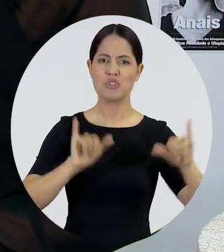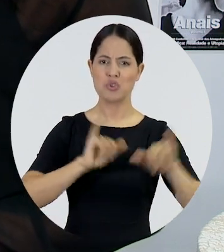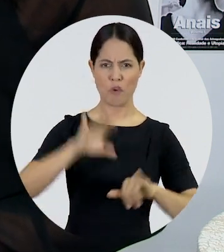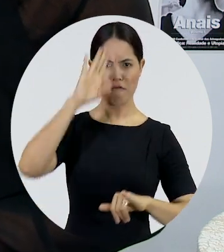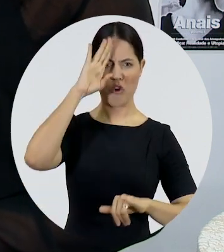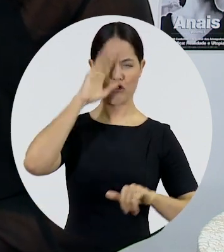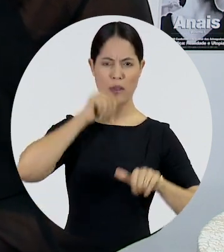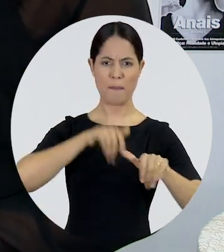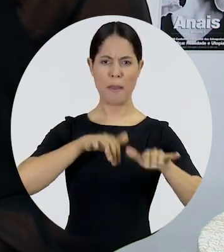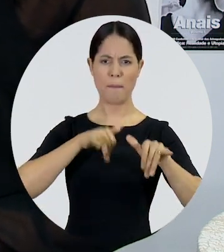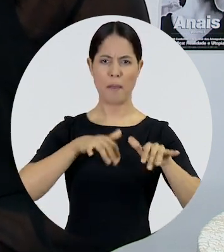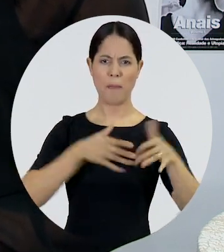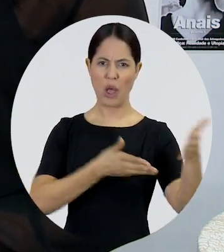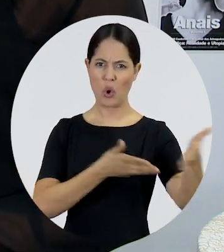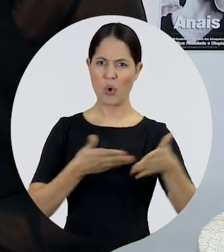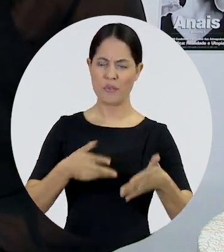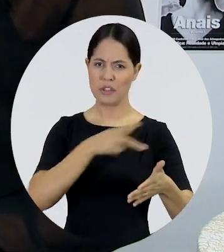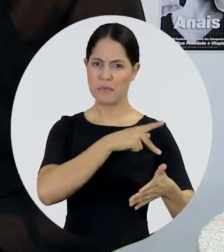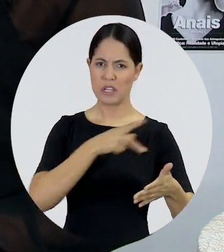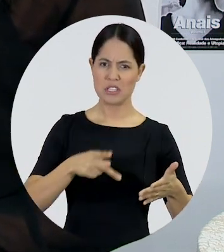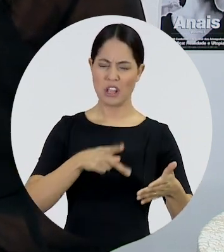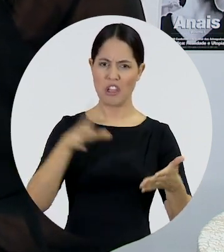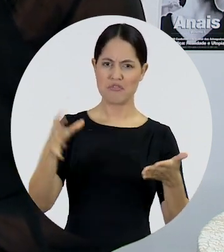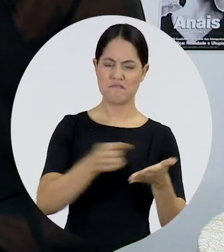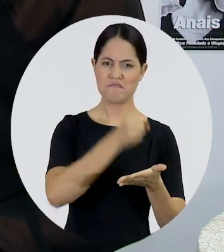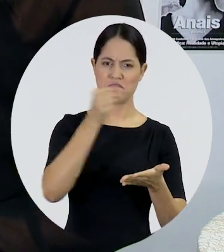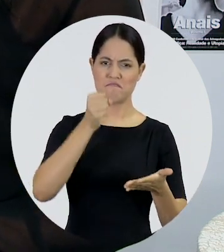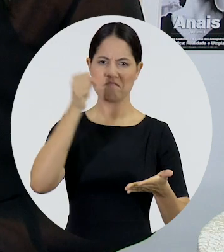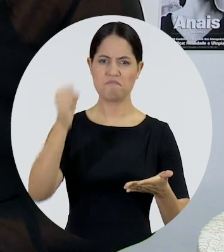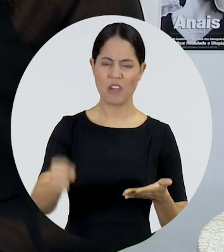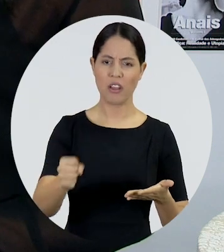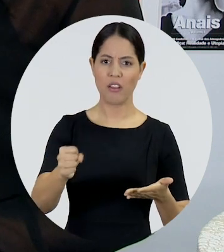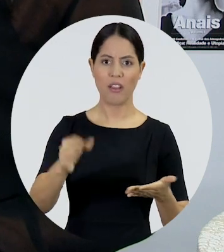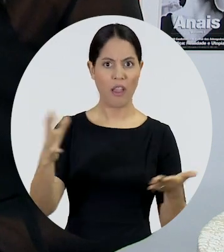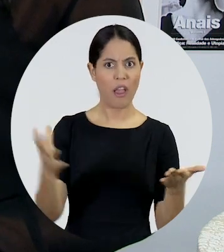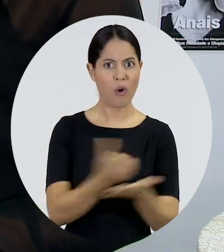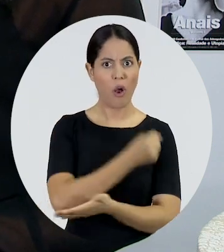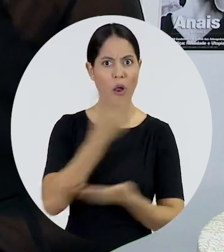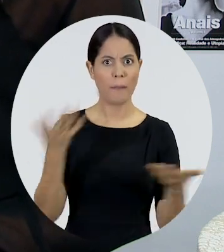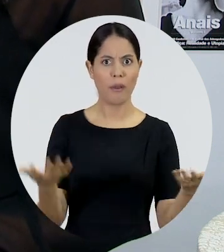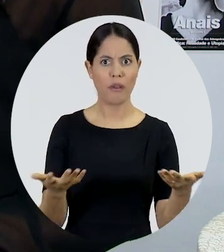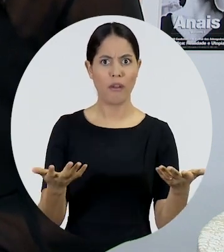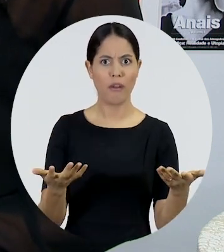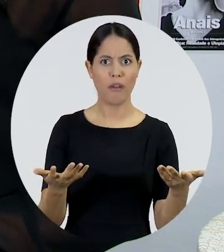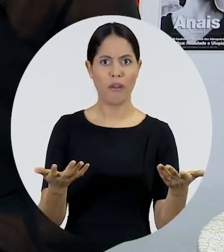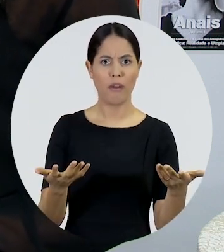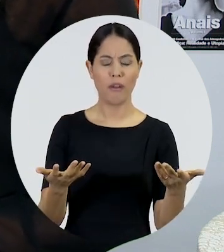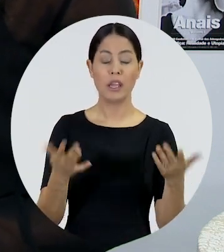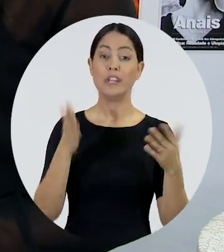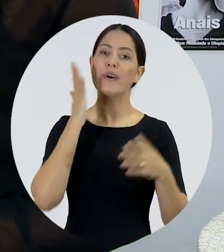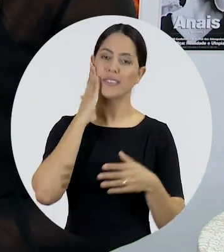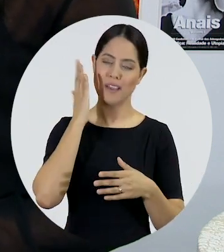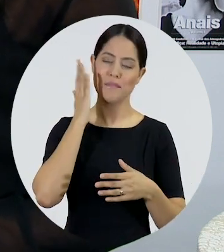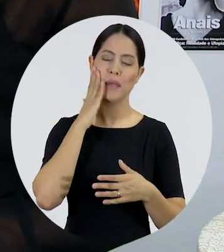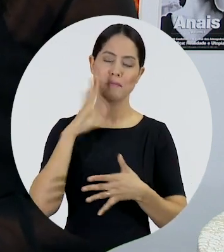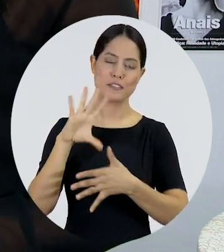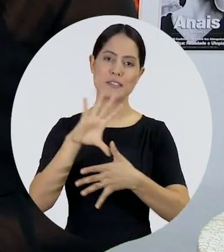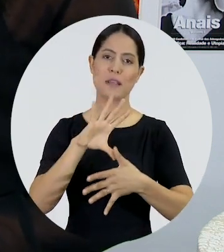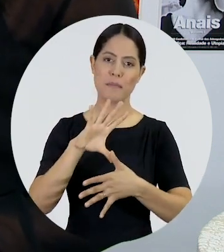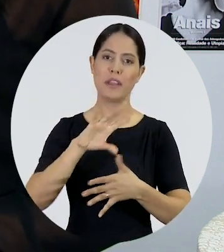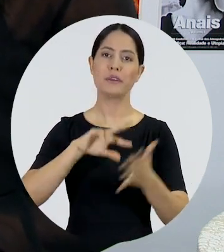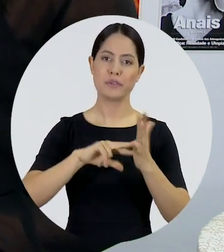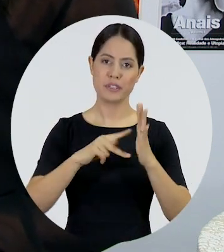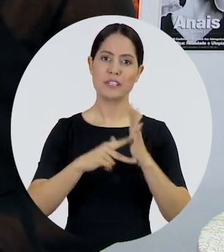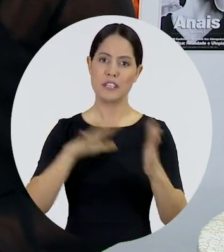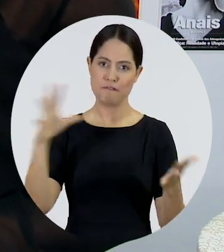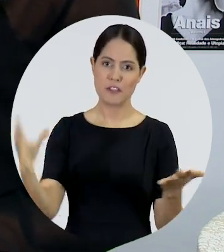convida um presidente eleito a sair, isso é golpe. E sabemos nas Américas o que significa